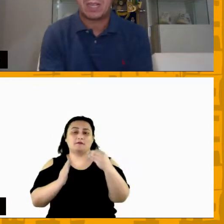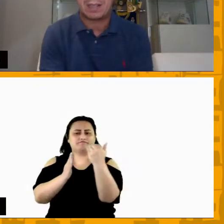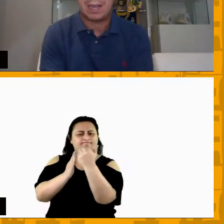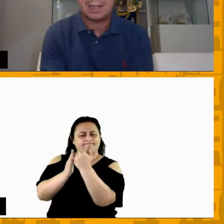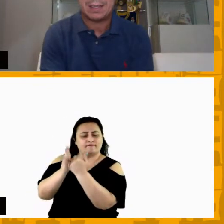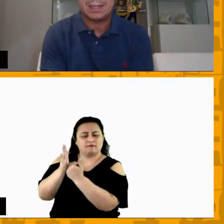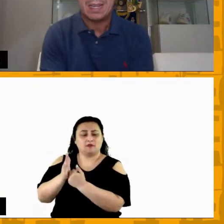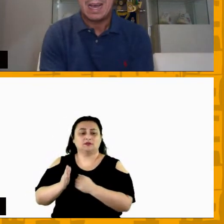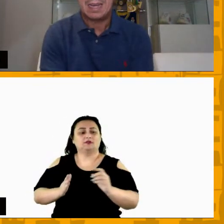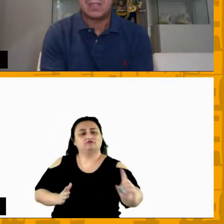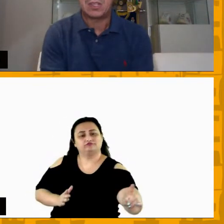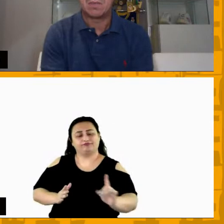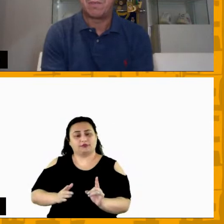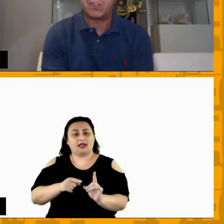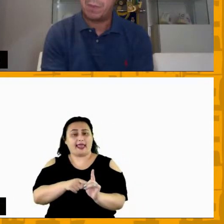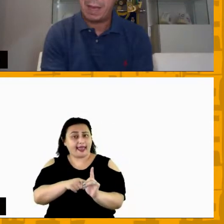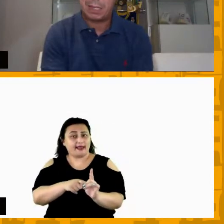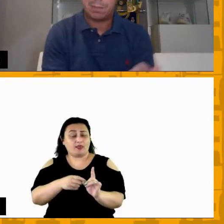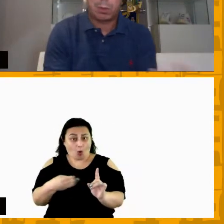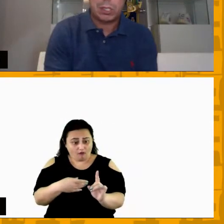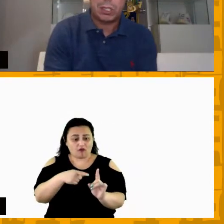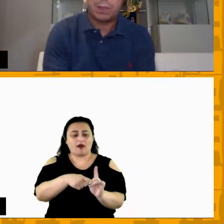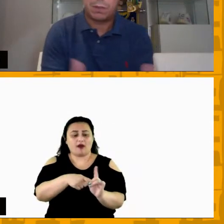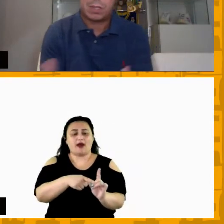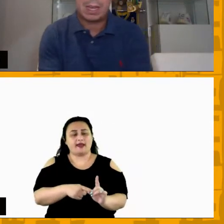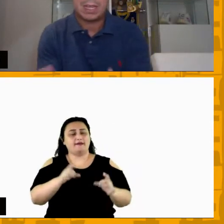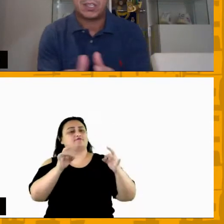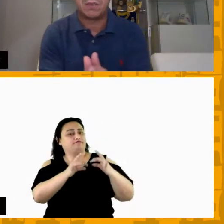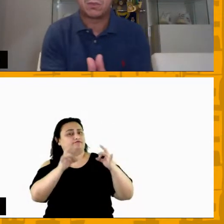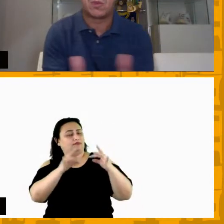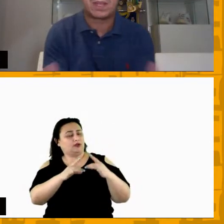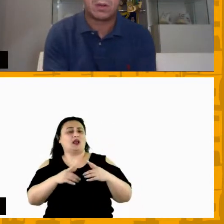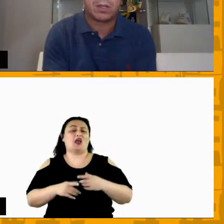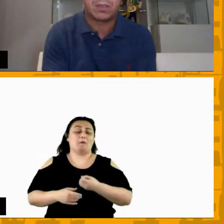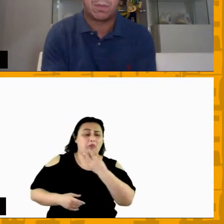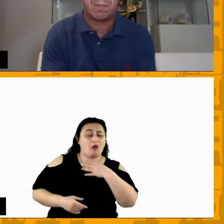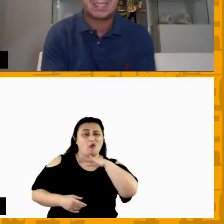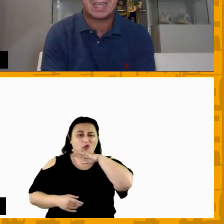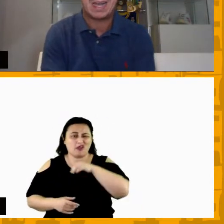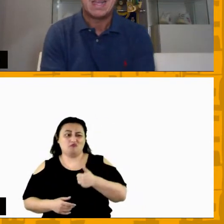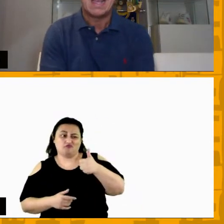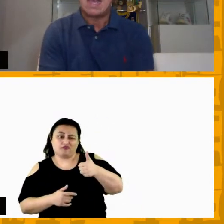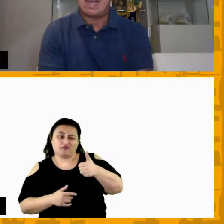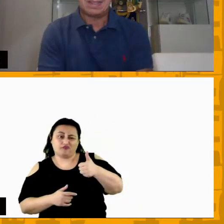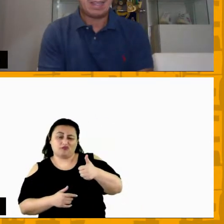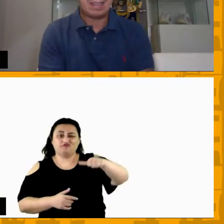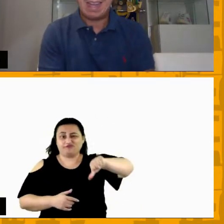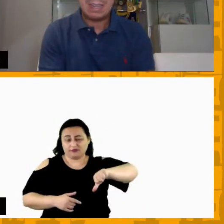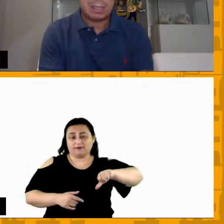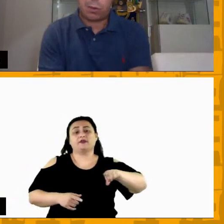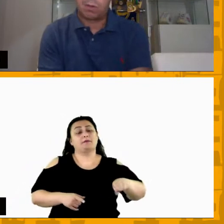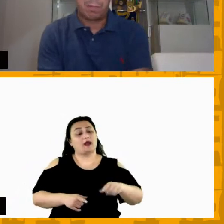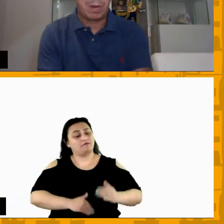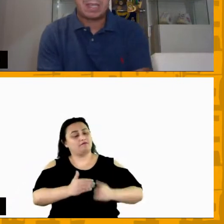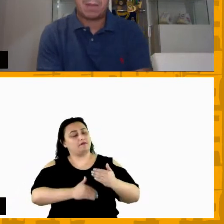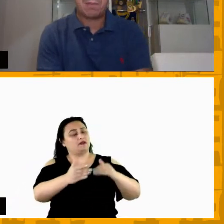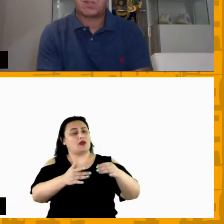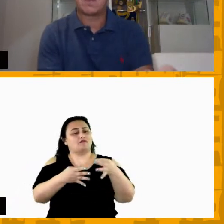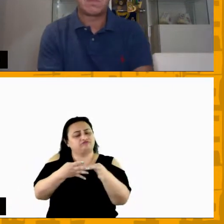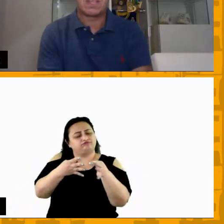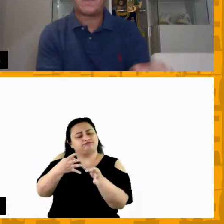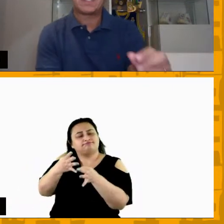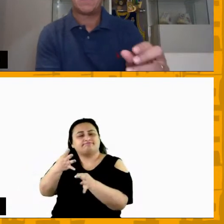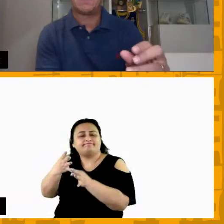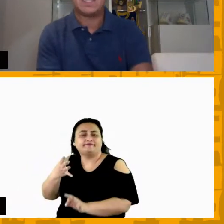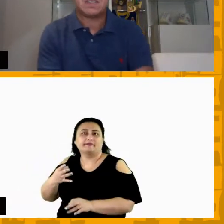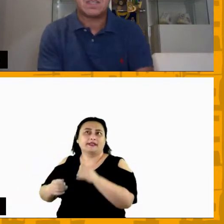receber os atletas ali nós damos feedbacks positivos negativos tudo aquilo que nós vamos passar detalhes como por exemplo